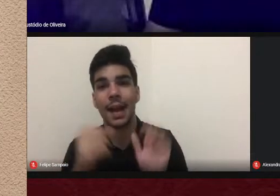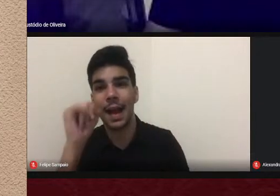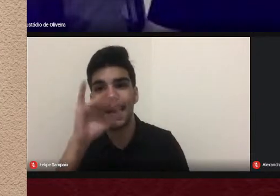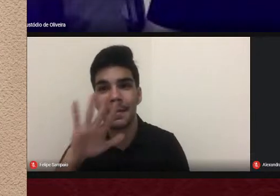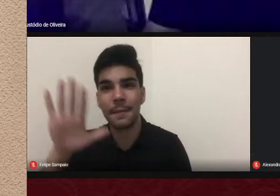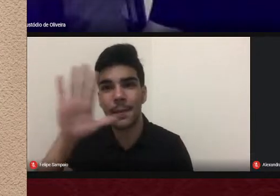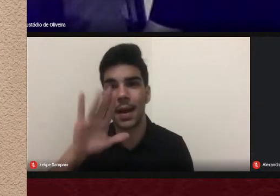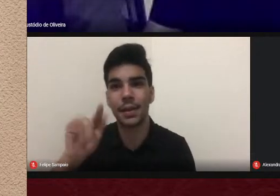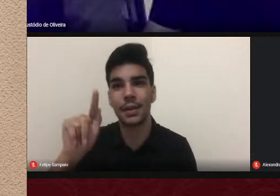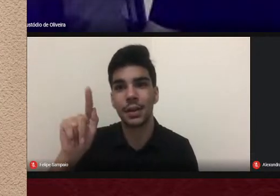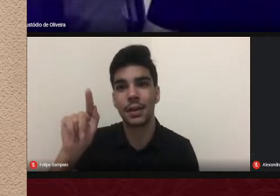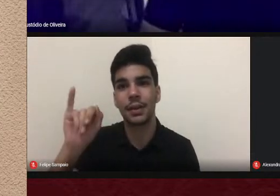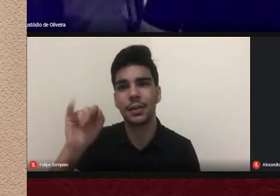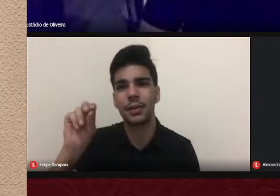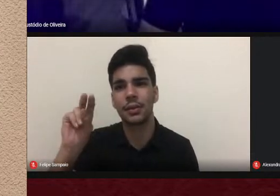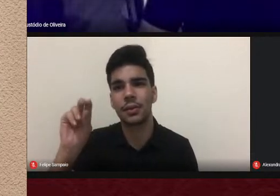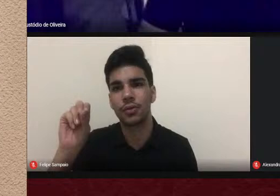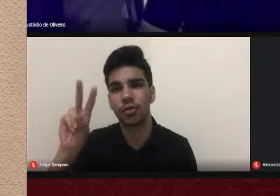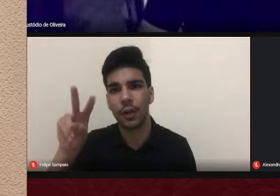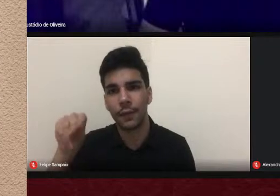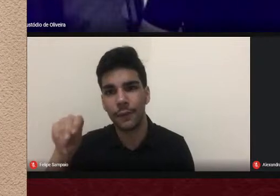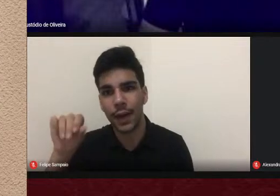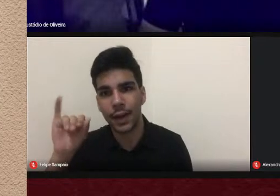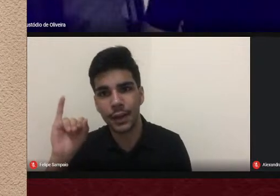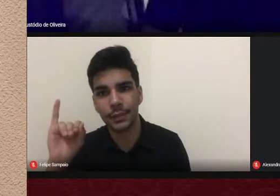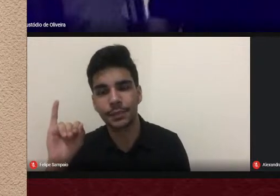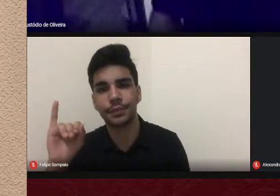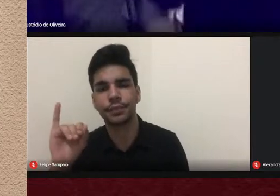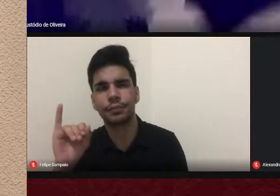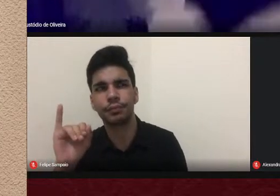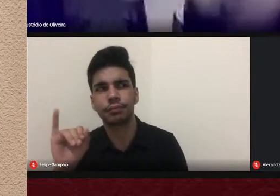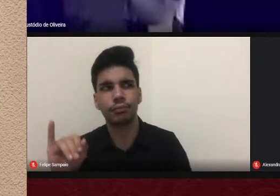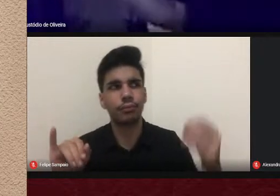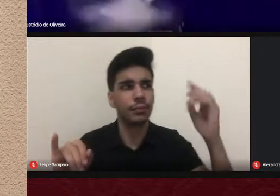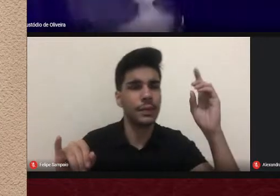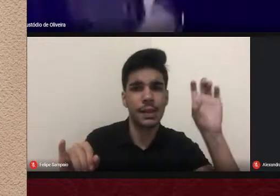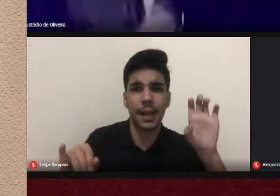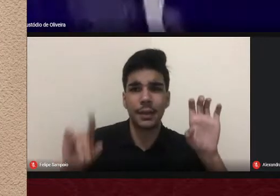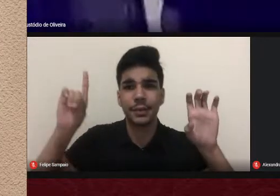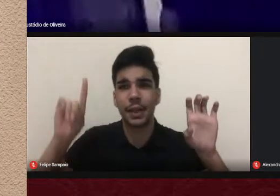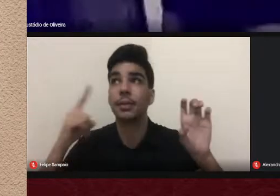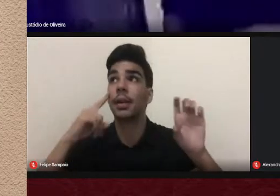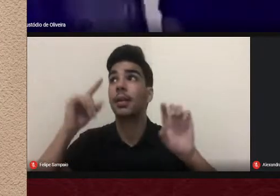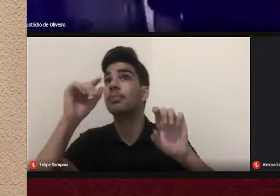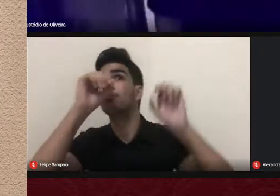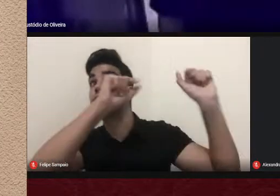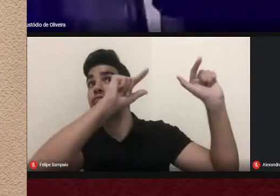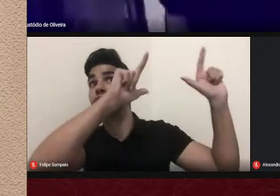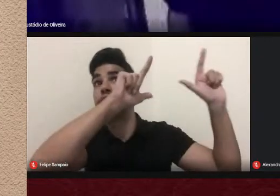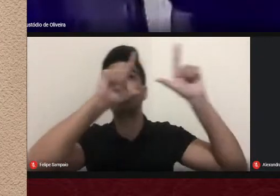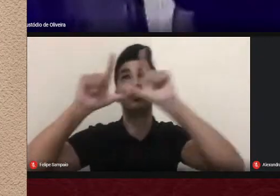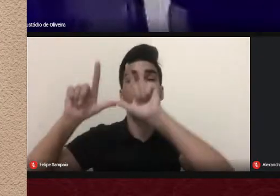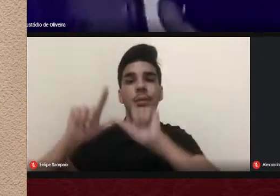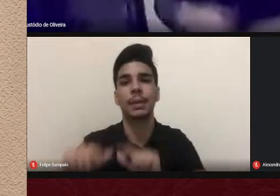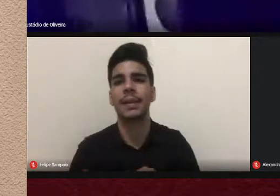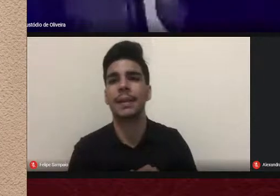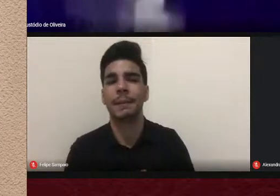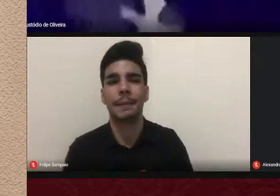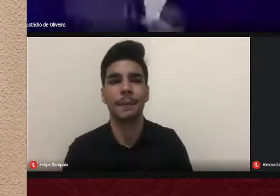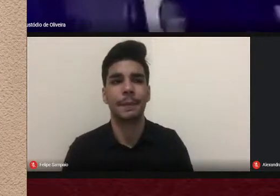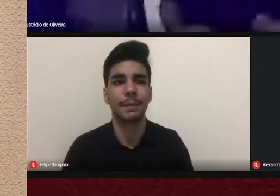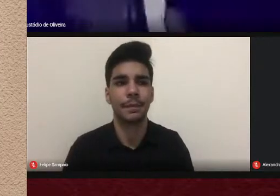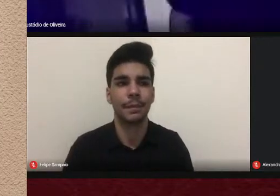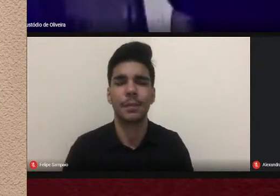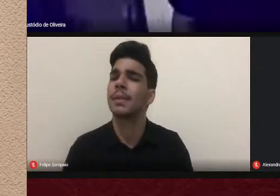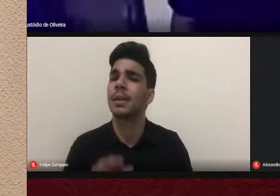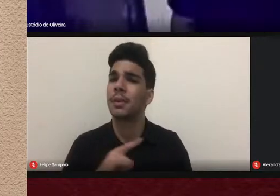esquerdo direito mas na verdade existe um conjunto um grupo de pessoas com os quais eu tive um